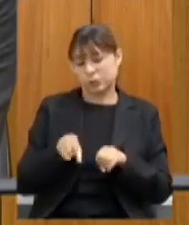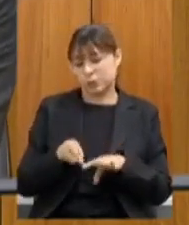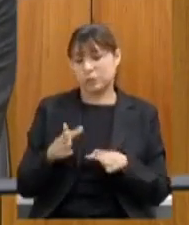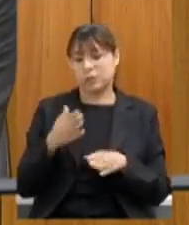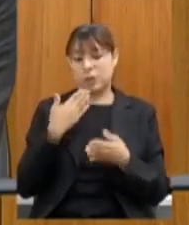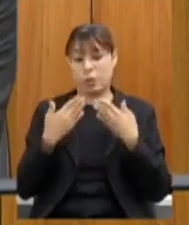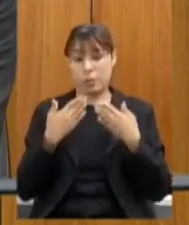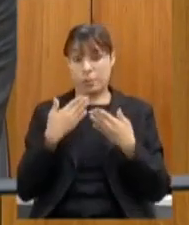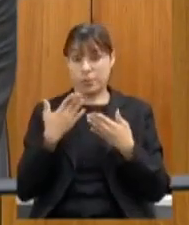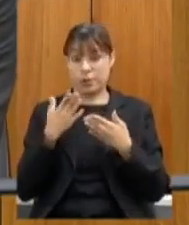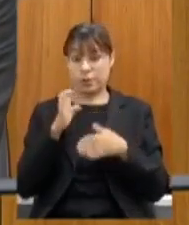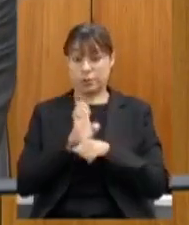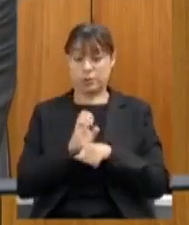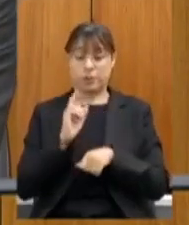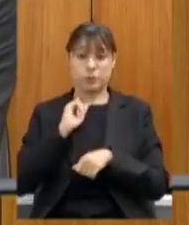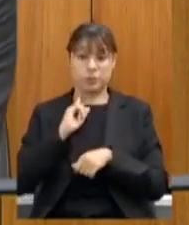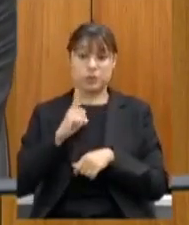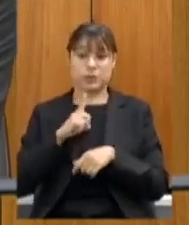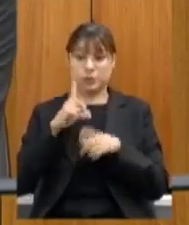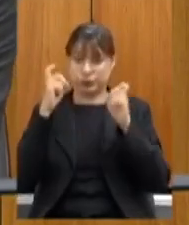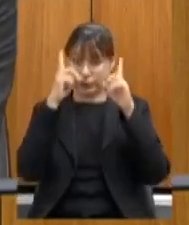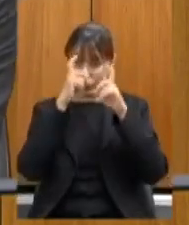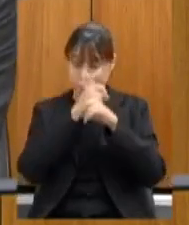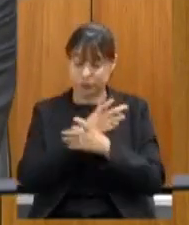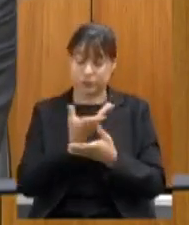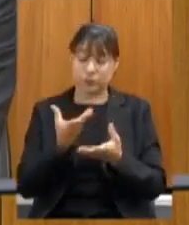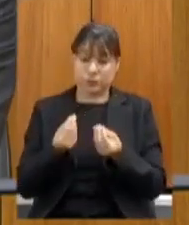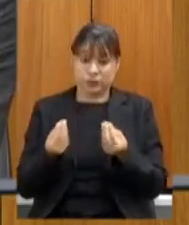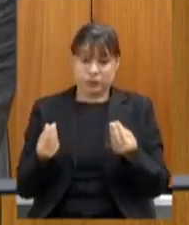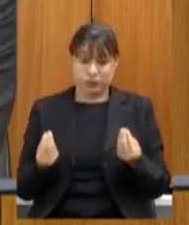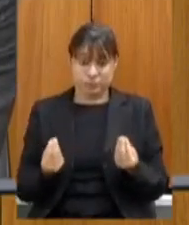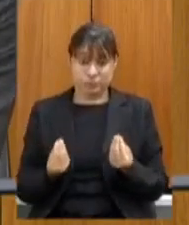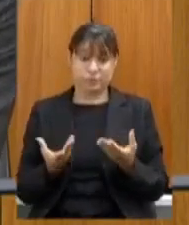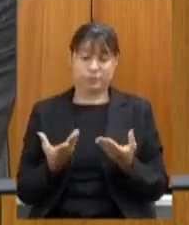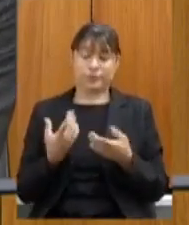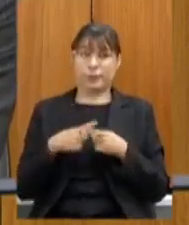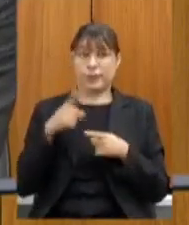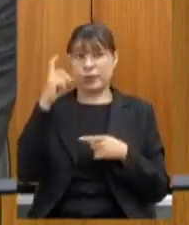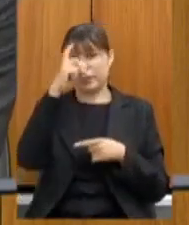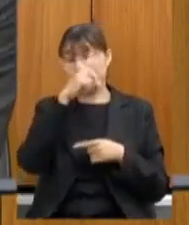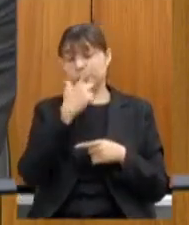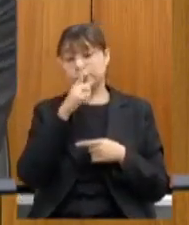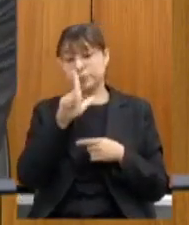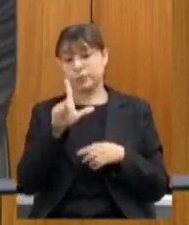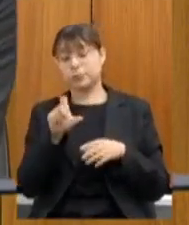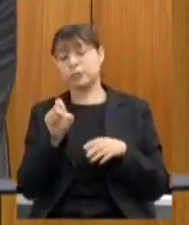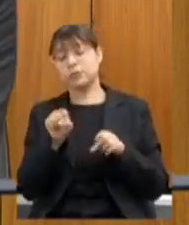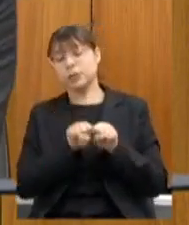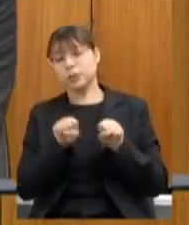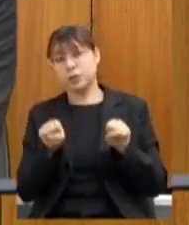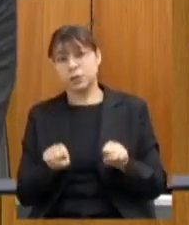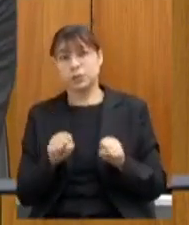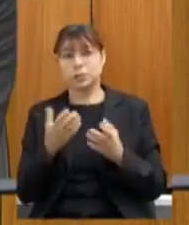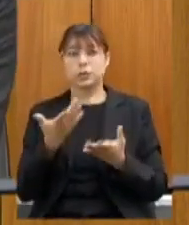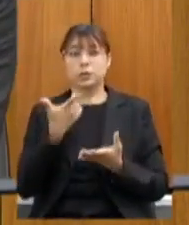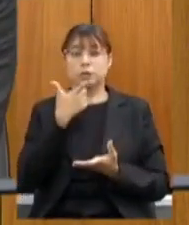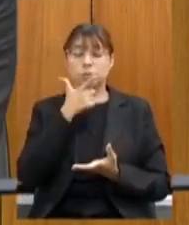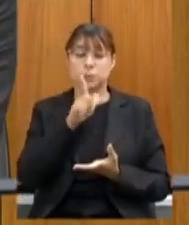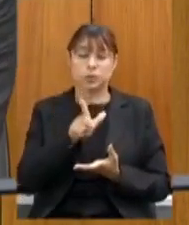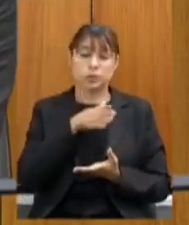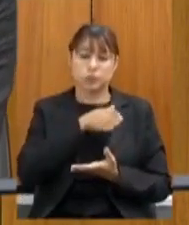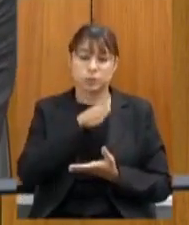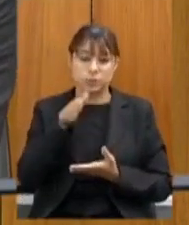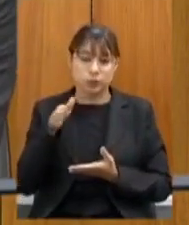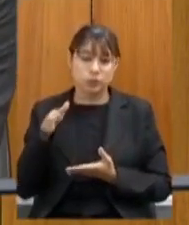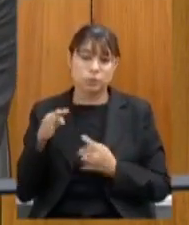mesmo com toda dificuldade enfrentada que não é fácil você construir toda uma plataforma buscar o recurso suficiente para chegar em